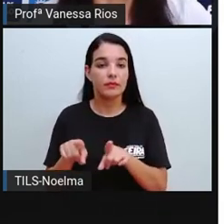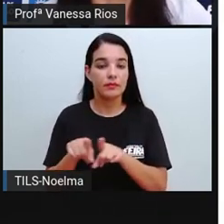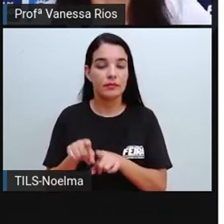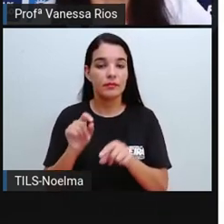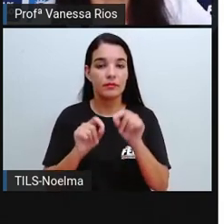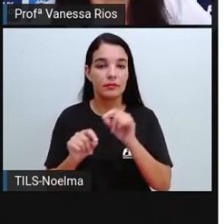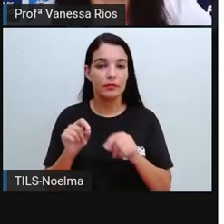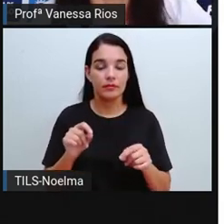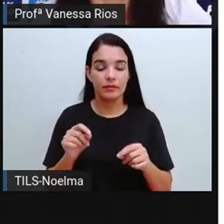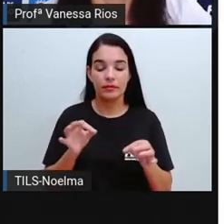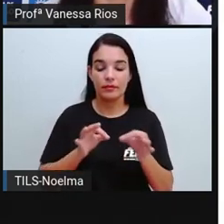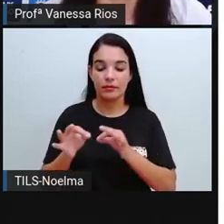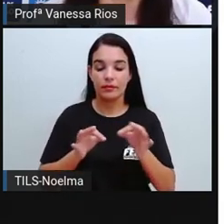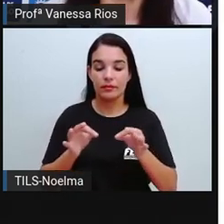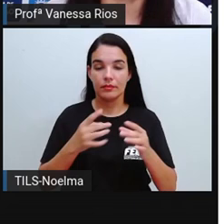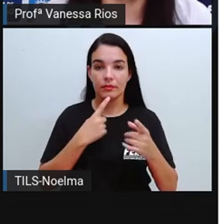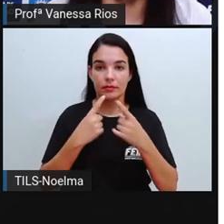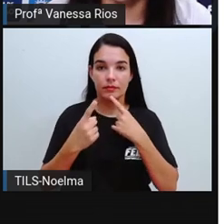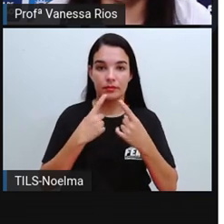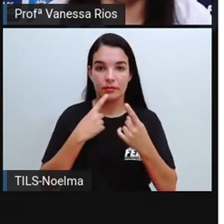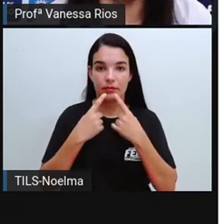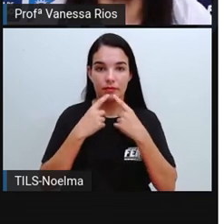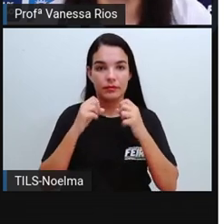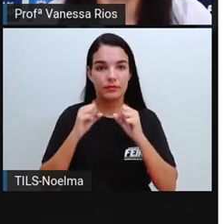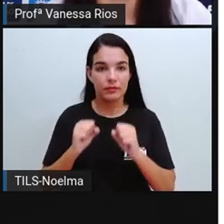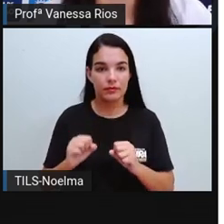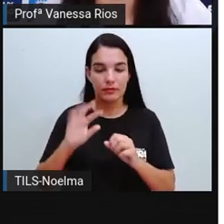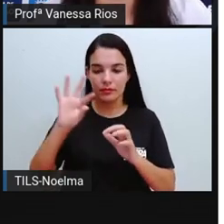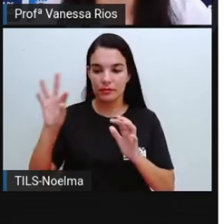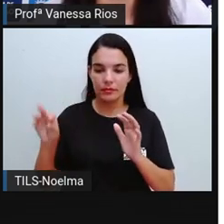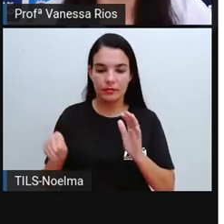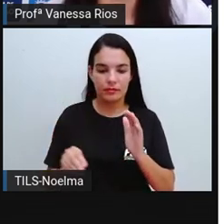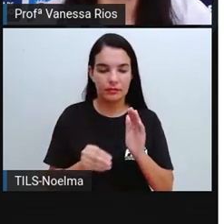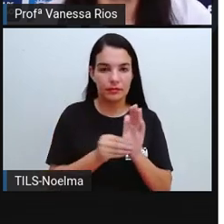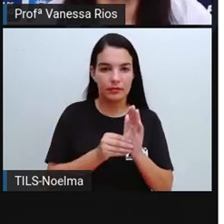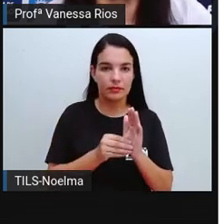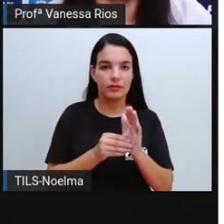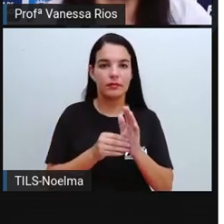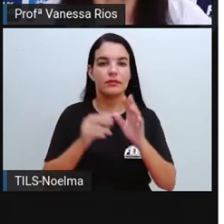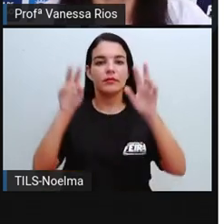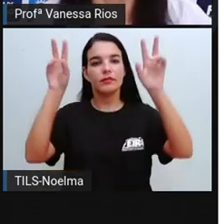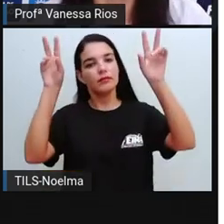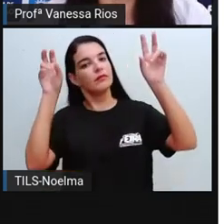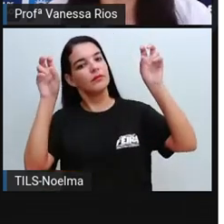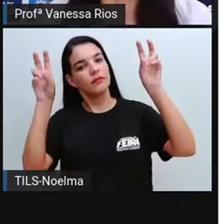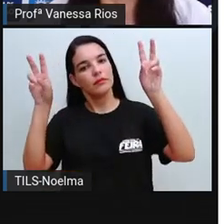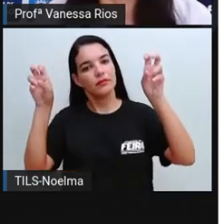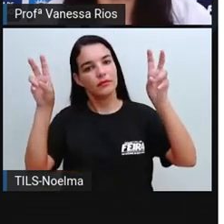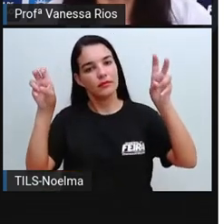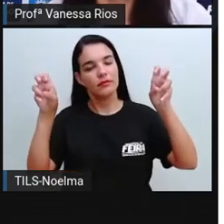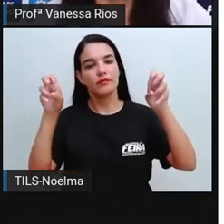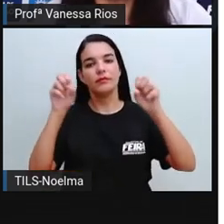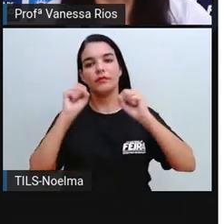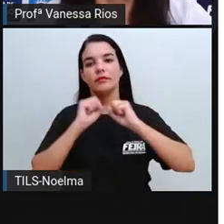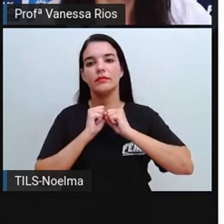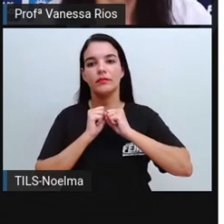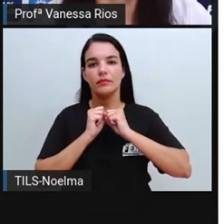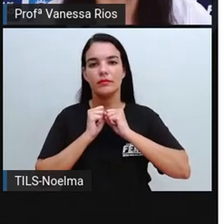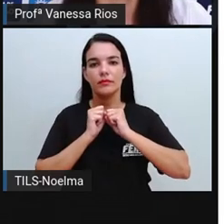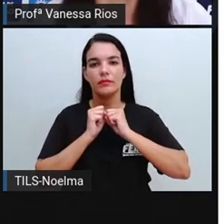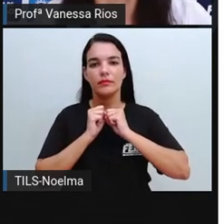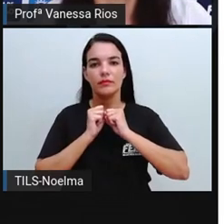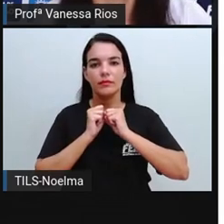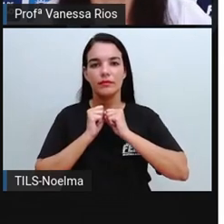organizar a entrevista, a gente pode colocar um título, né, vai chamar a atenção do leitor ou quem tiver contato